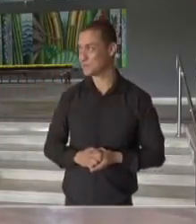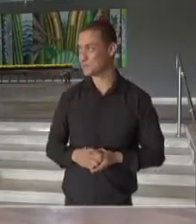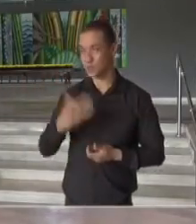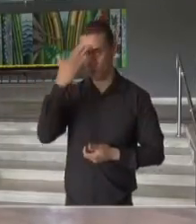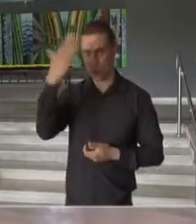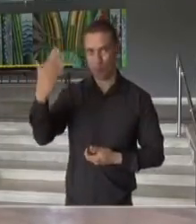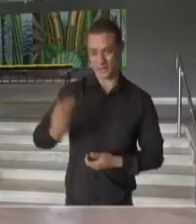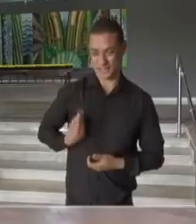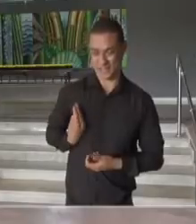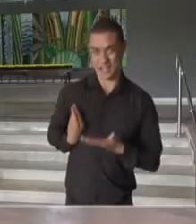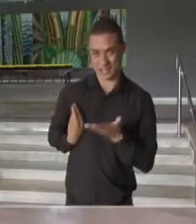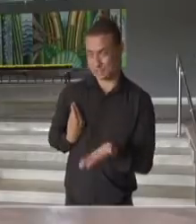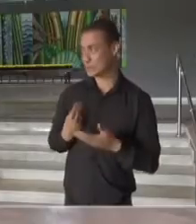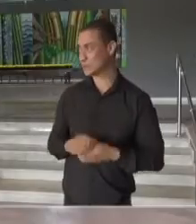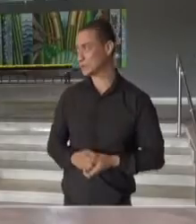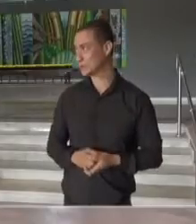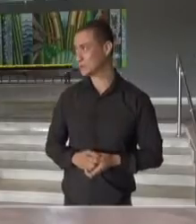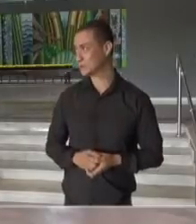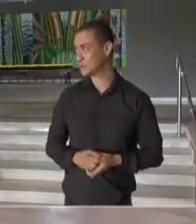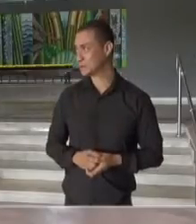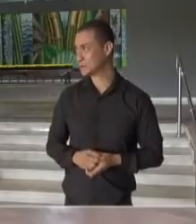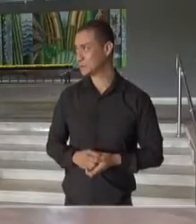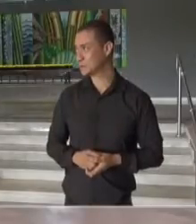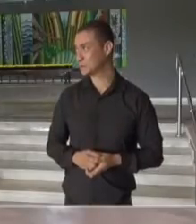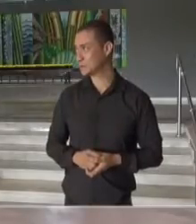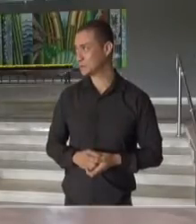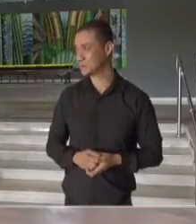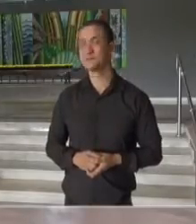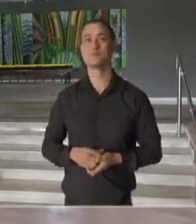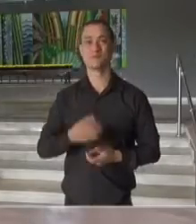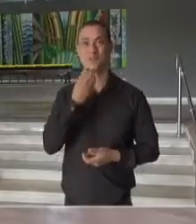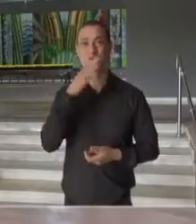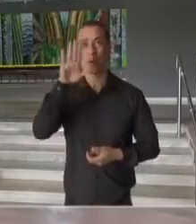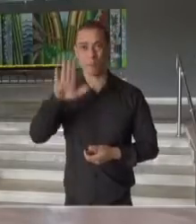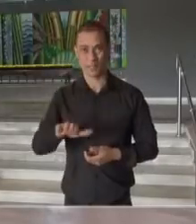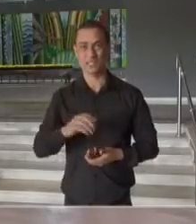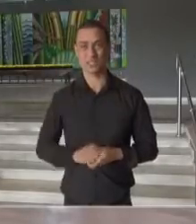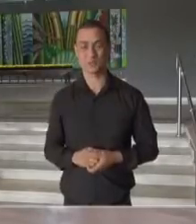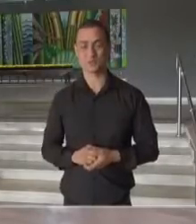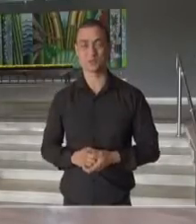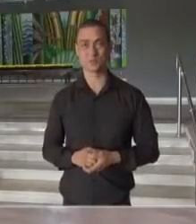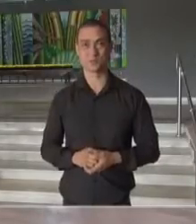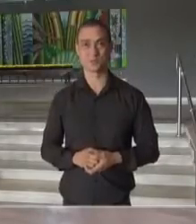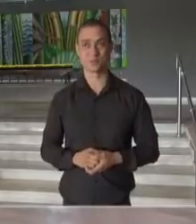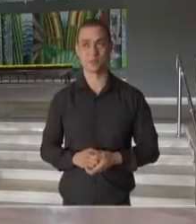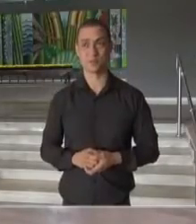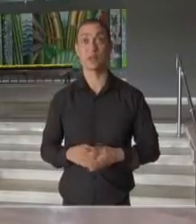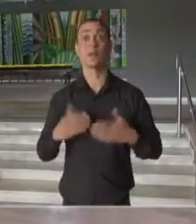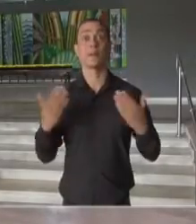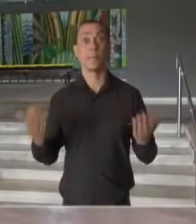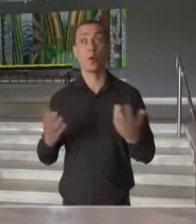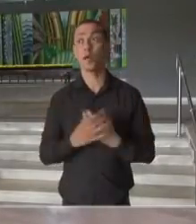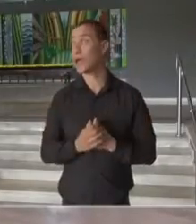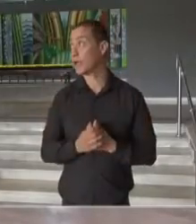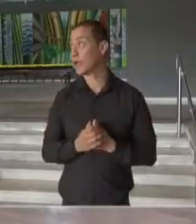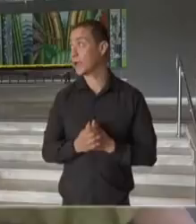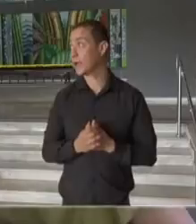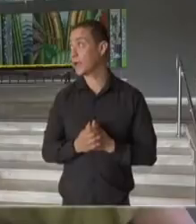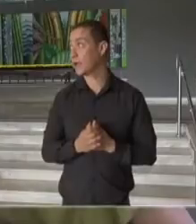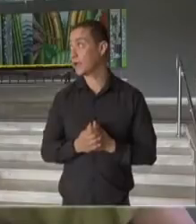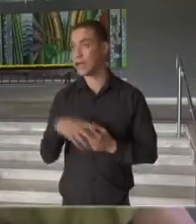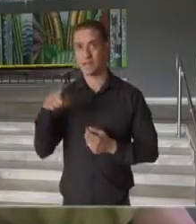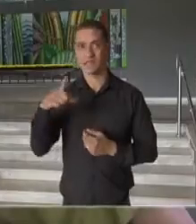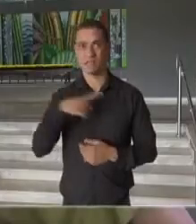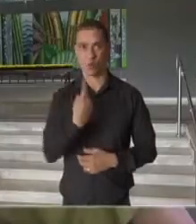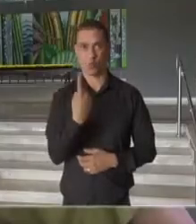presença. Vou ajustar o microfone para você. Obrigada, boa tarde a todos. Bom, gente, a Capital registrou